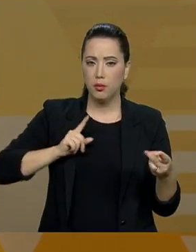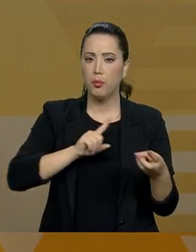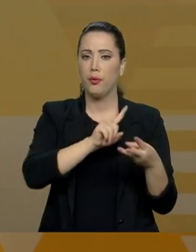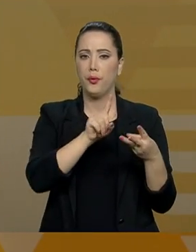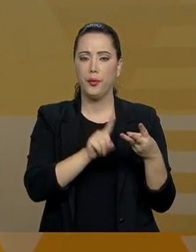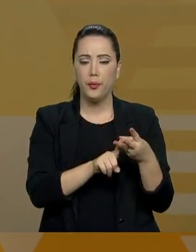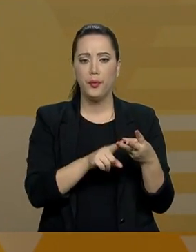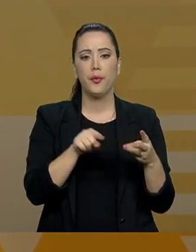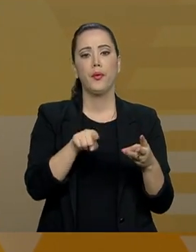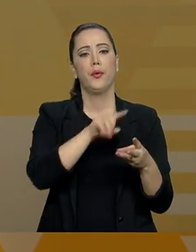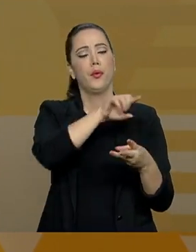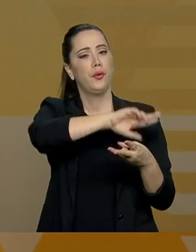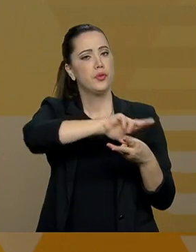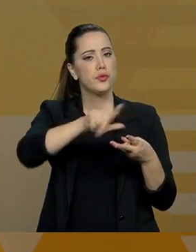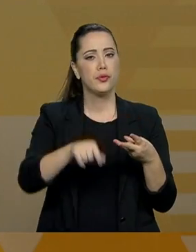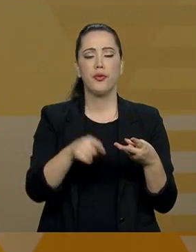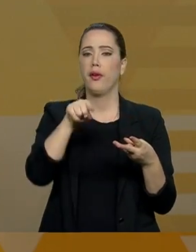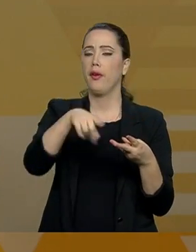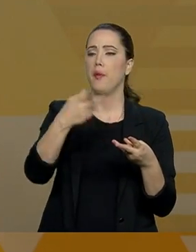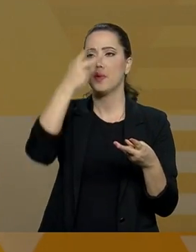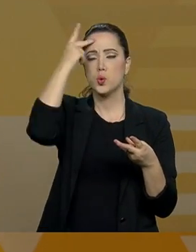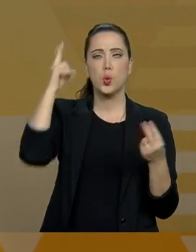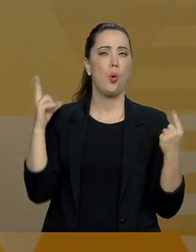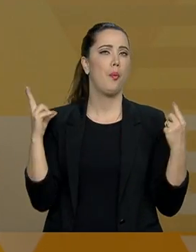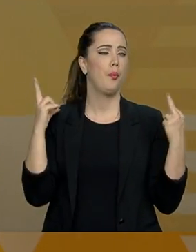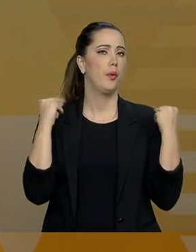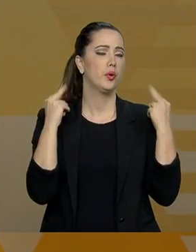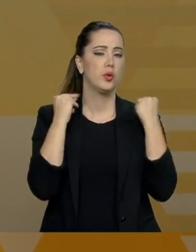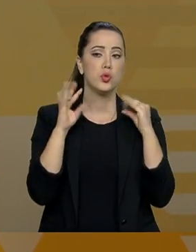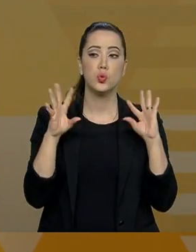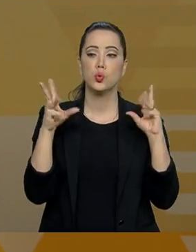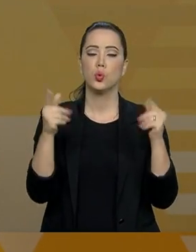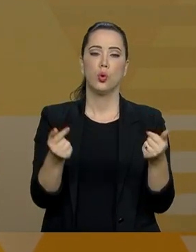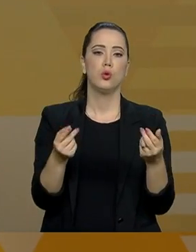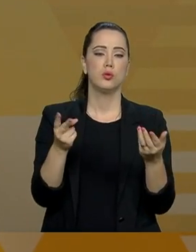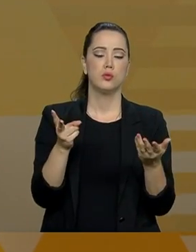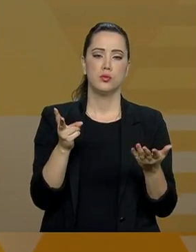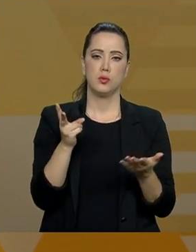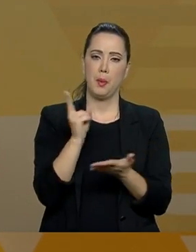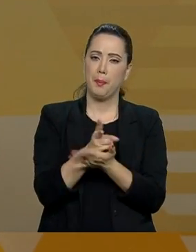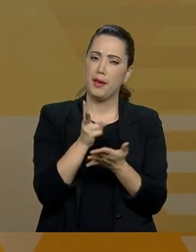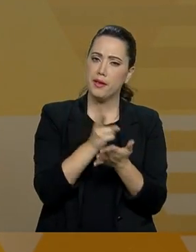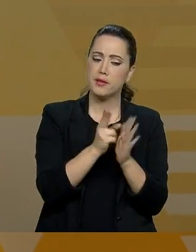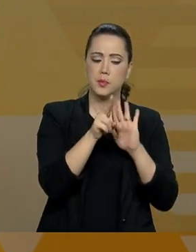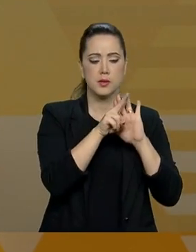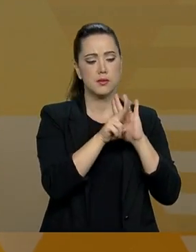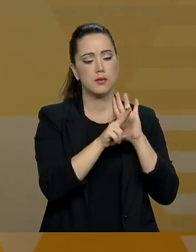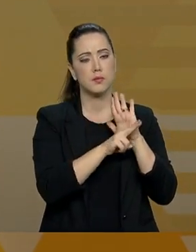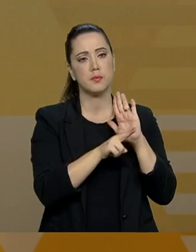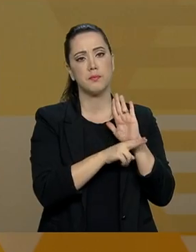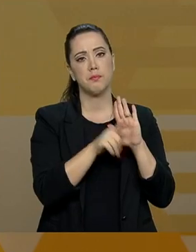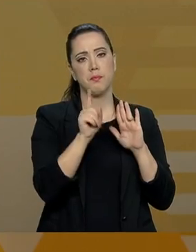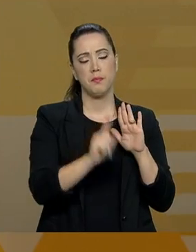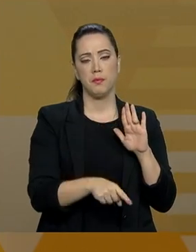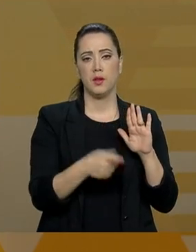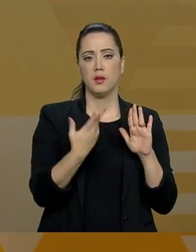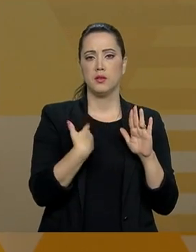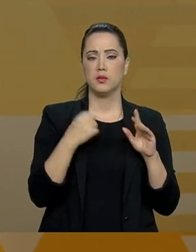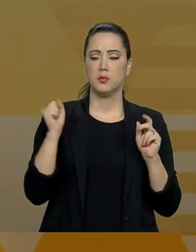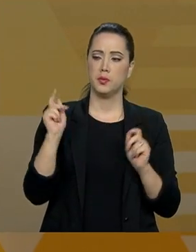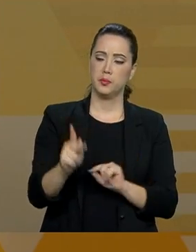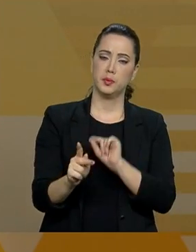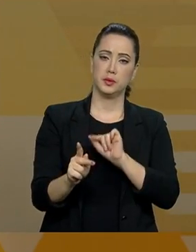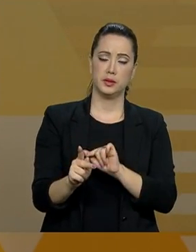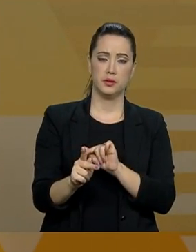o cabeceiro, o motorista, todos vão ter as mesmas regras para se